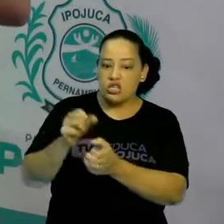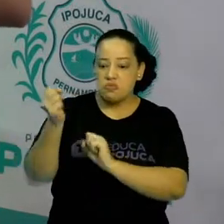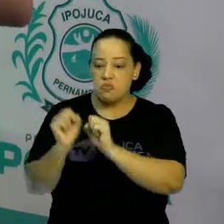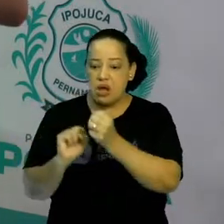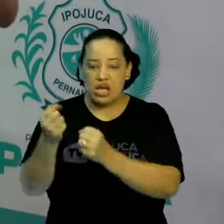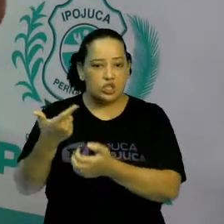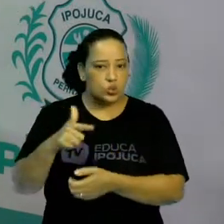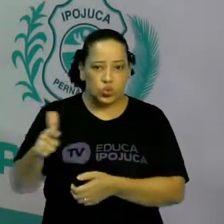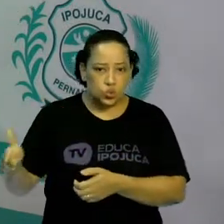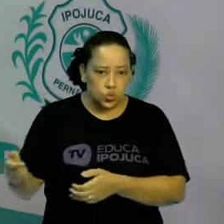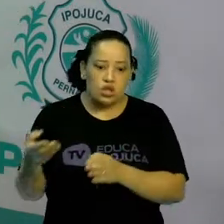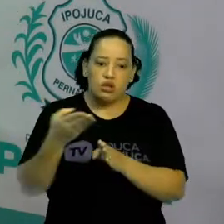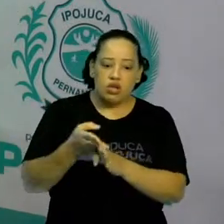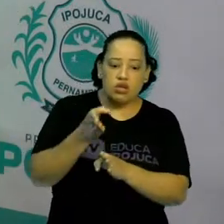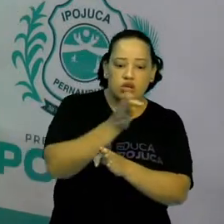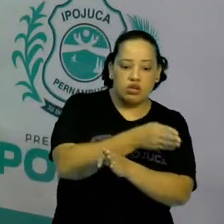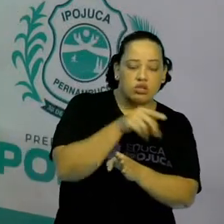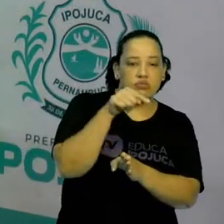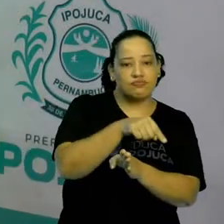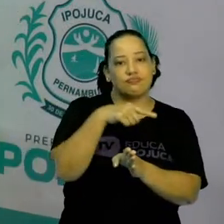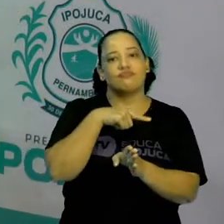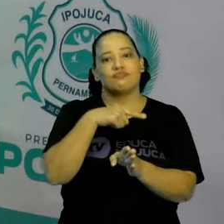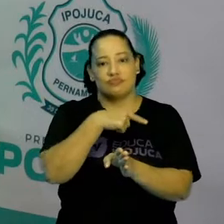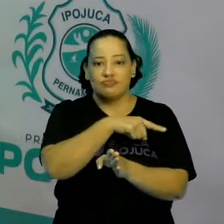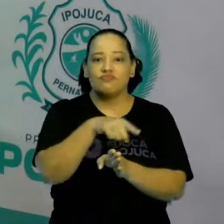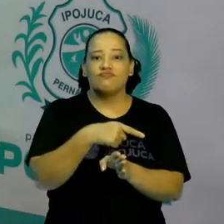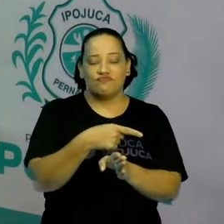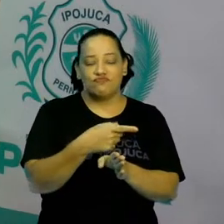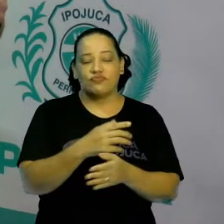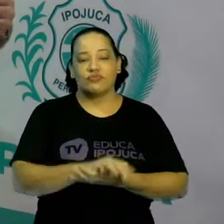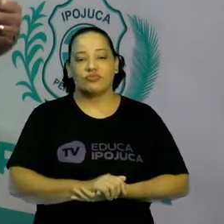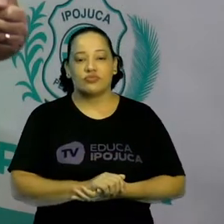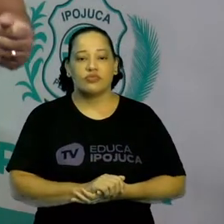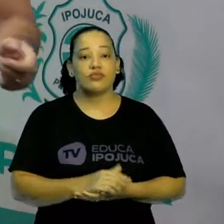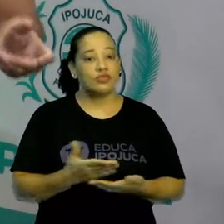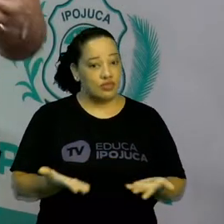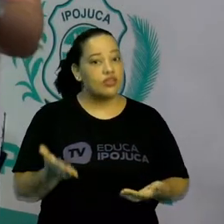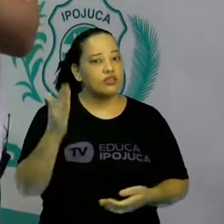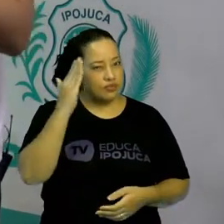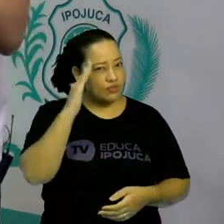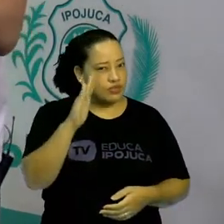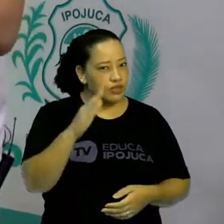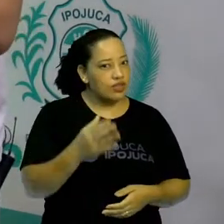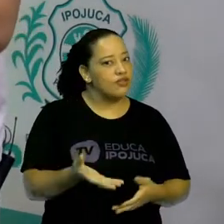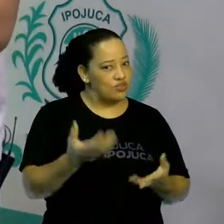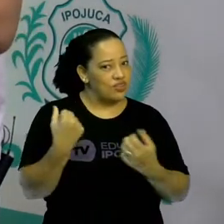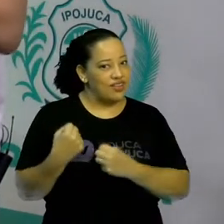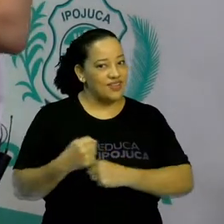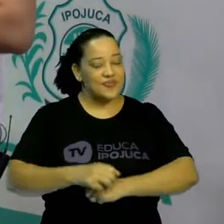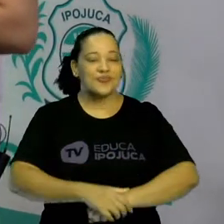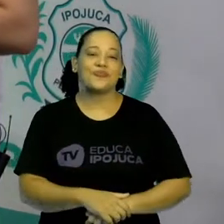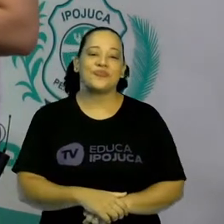do surgimento das fábricas. Certo, pessoal? Estão precisando acompanhar? Vamos lá, então.